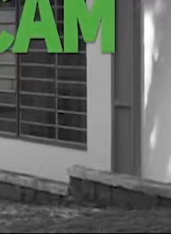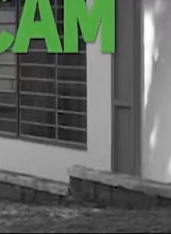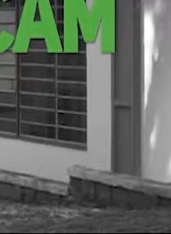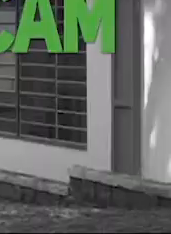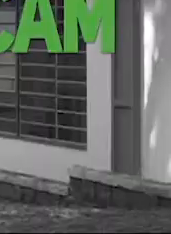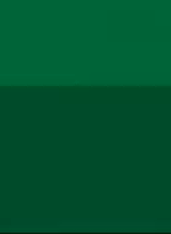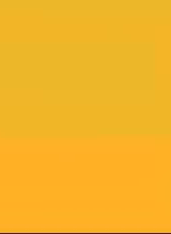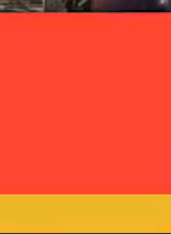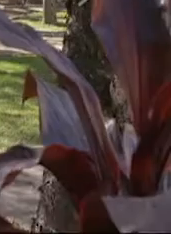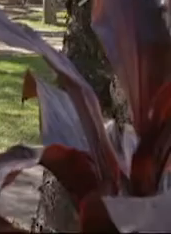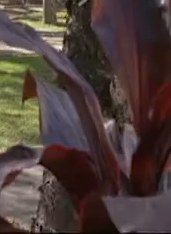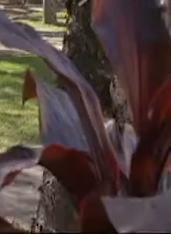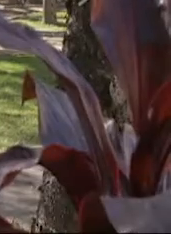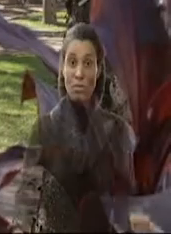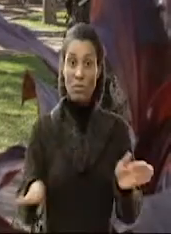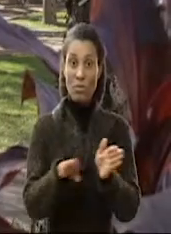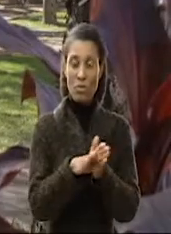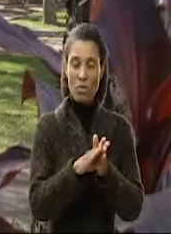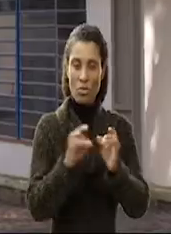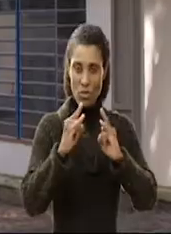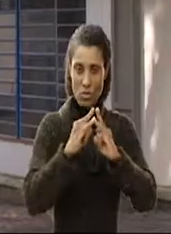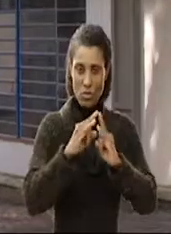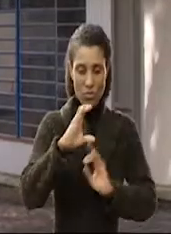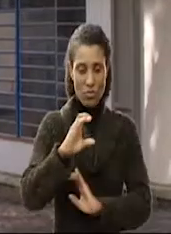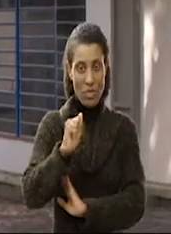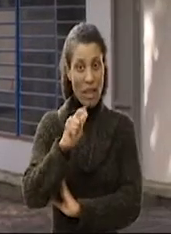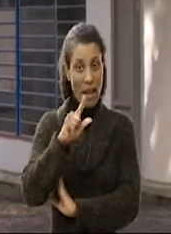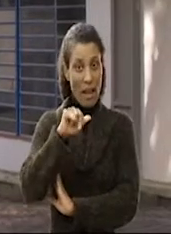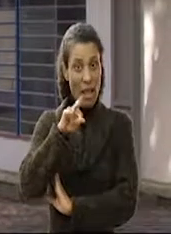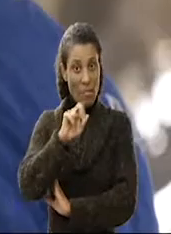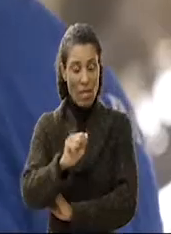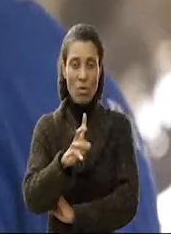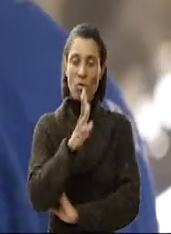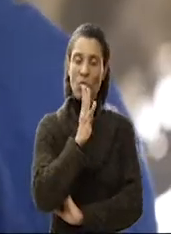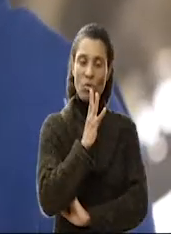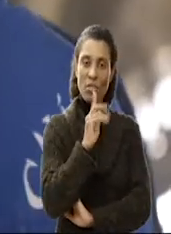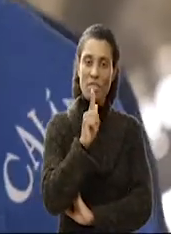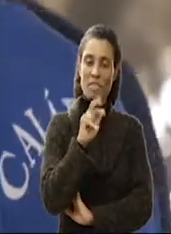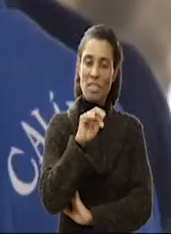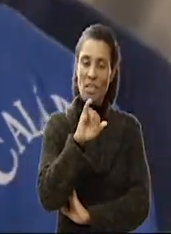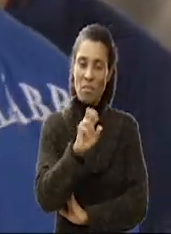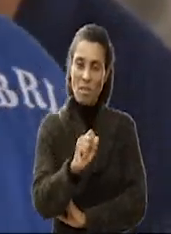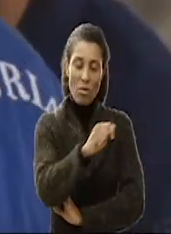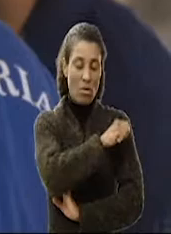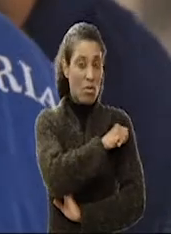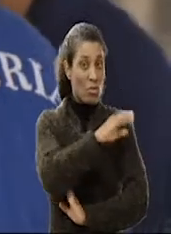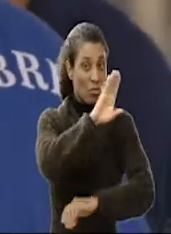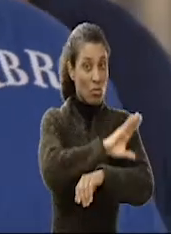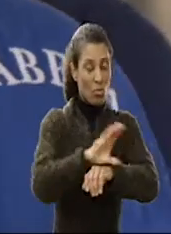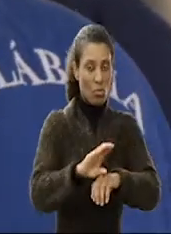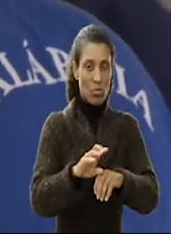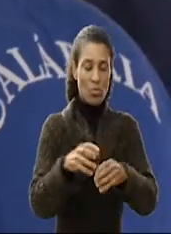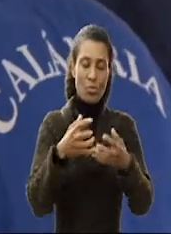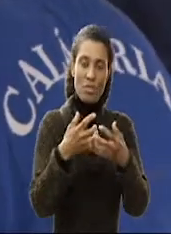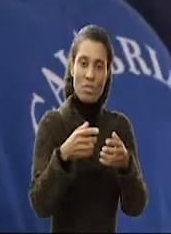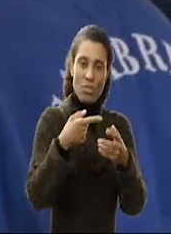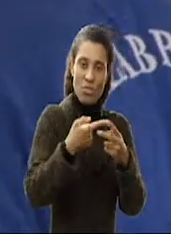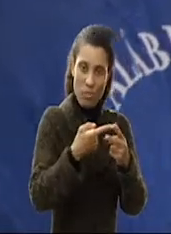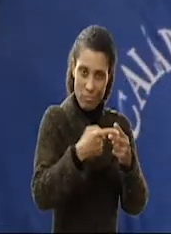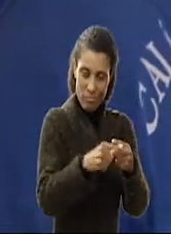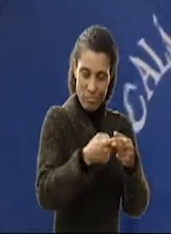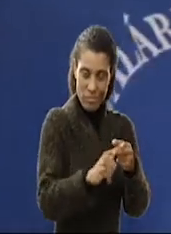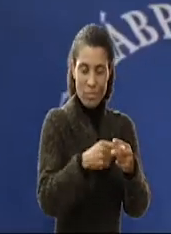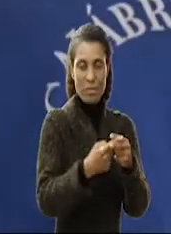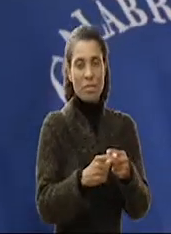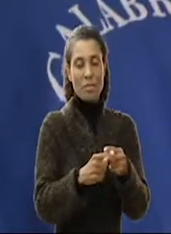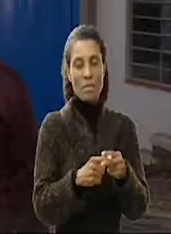Música Viemos ao Instituto Calabria conhecer o Gabriel, aluno do curso de mecânica. Quem vai